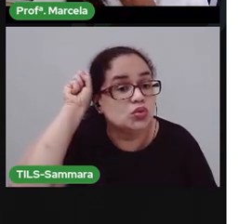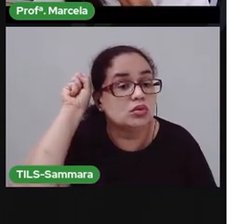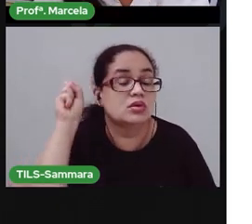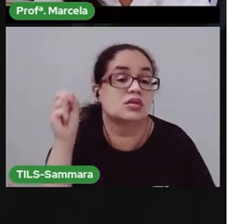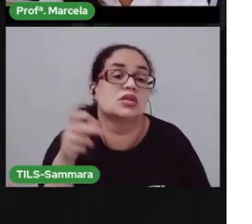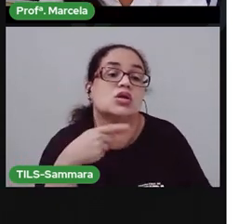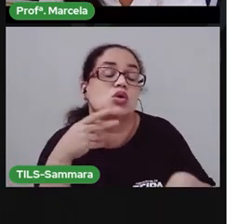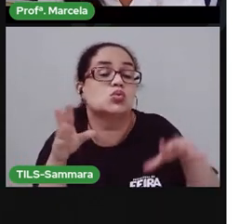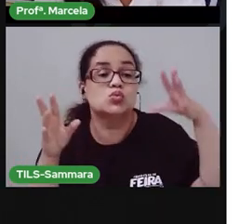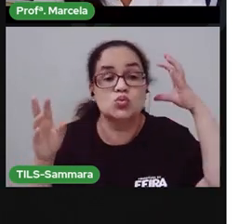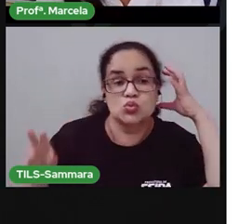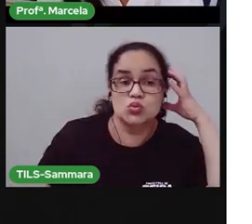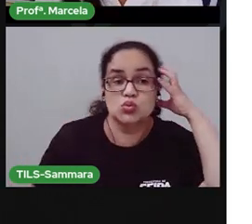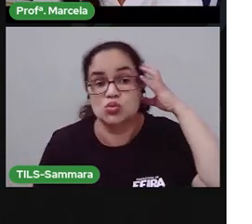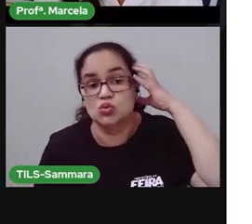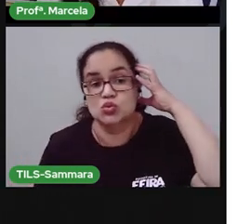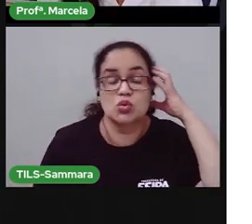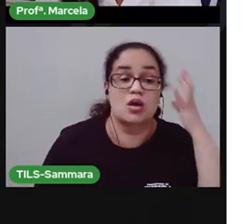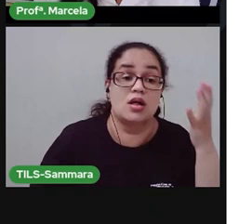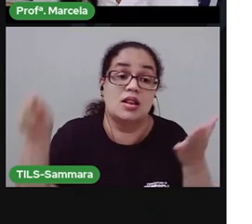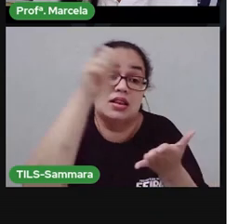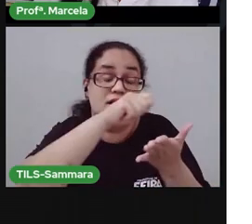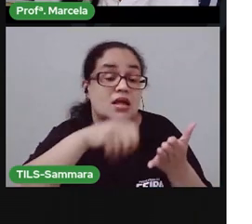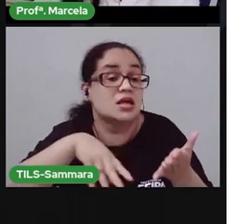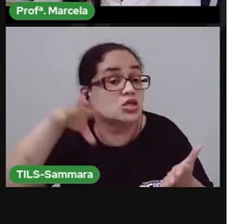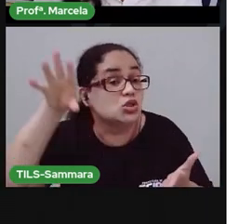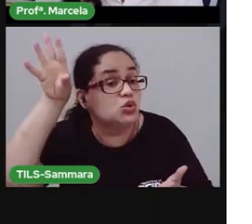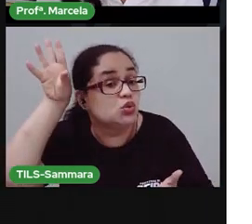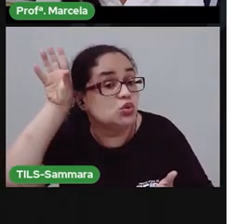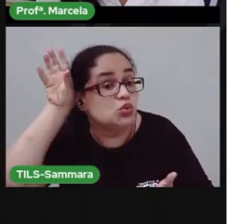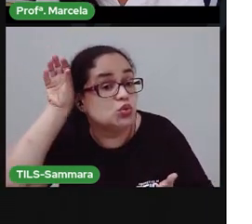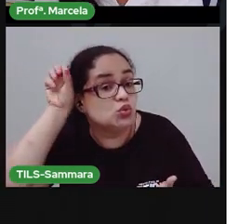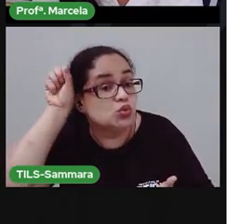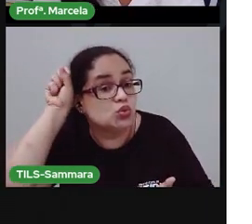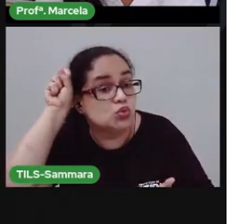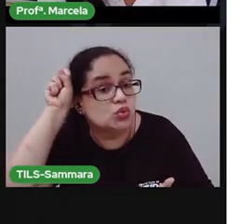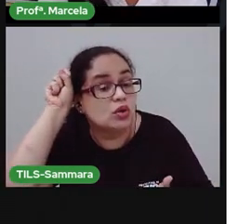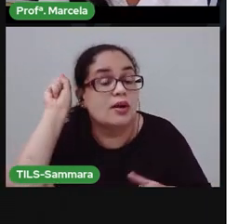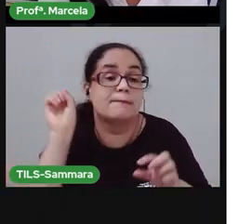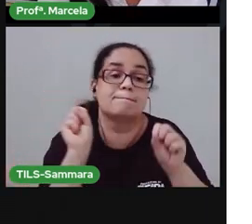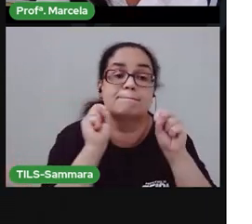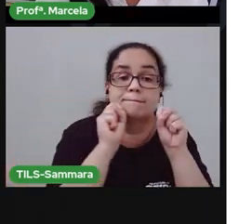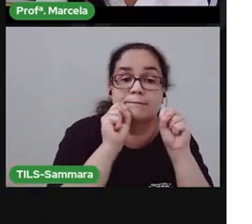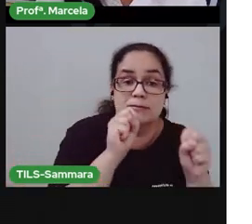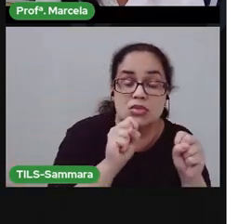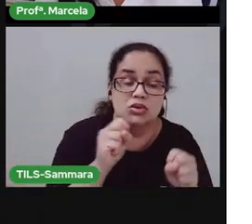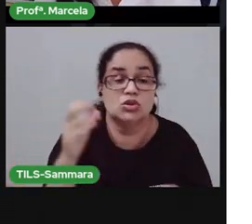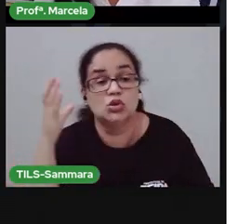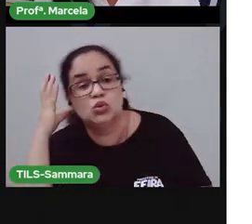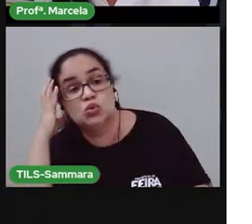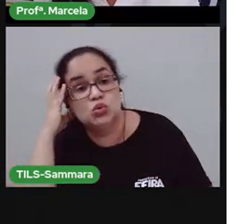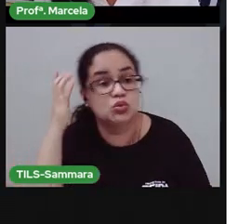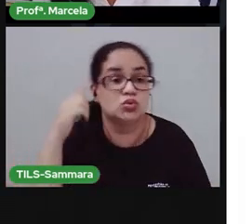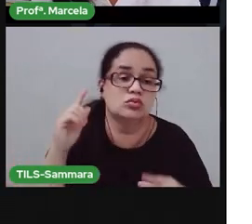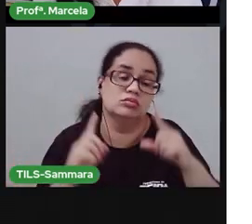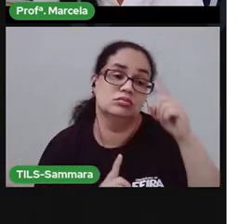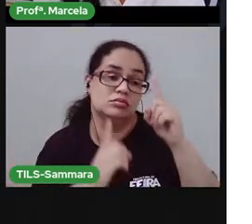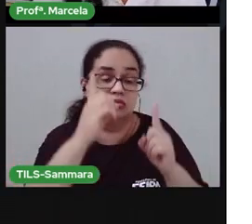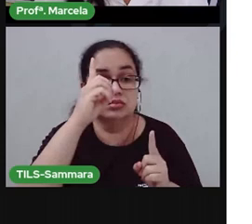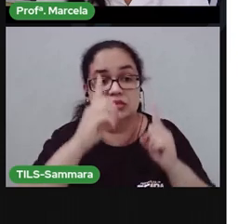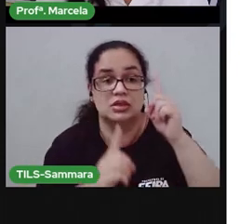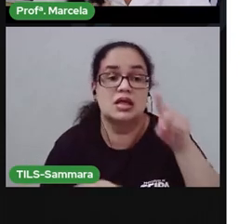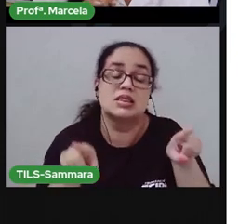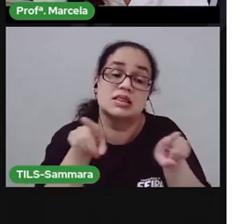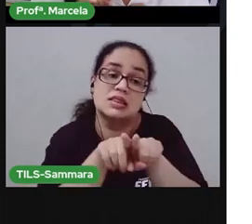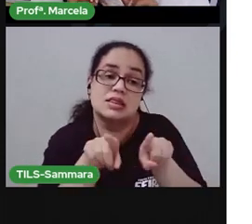né, ao som. A escuta, ela pode ser tanto de som quanto de gestos. Então,